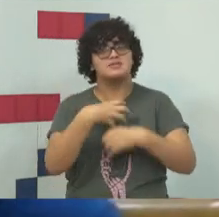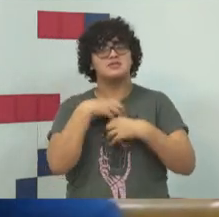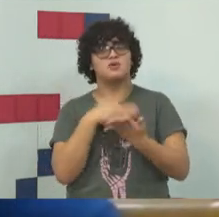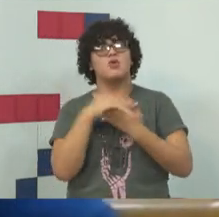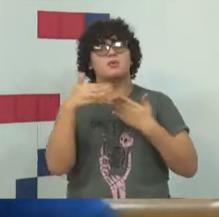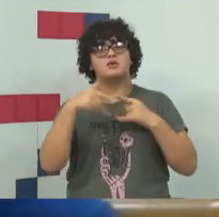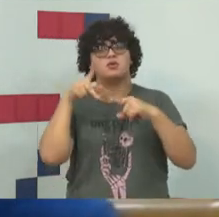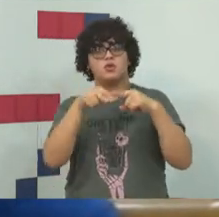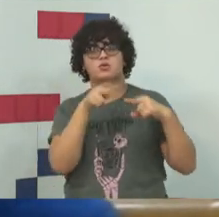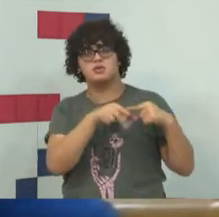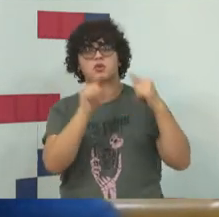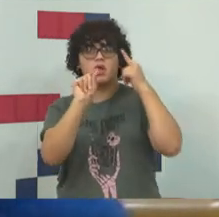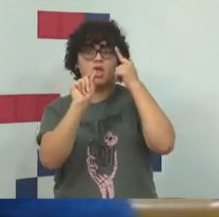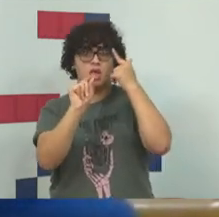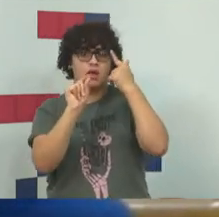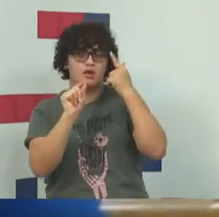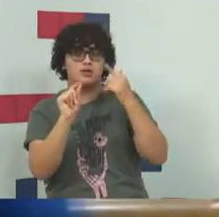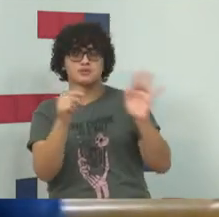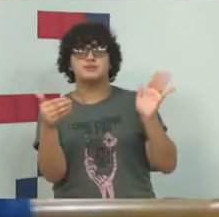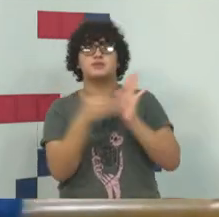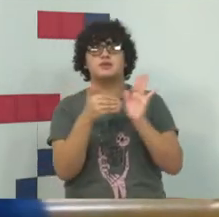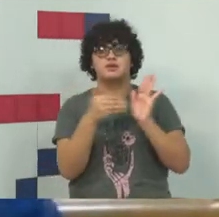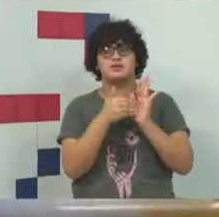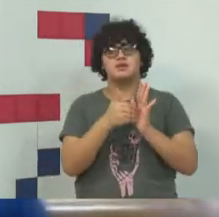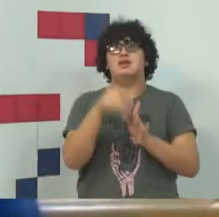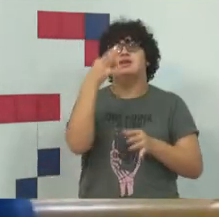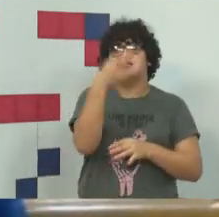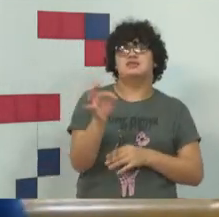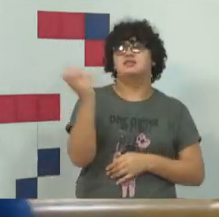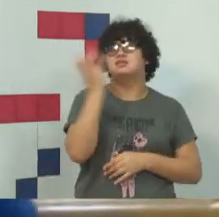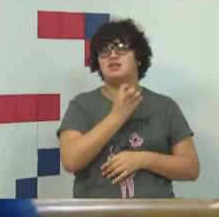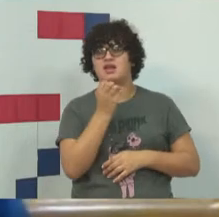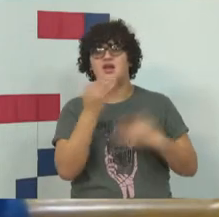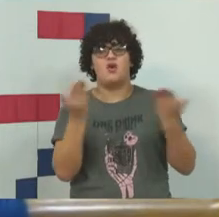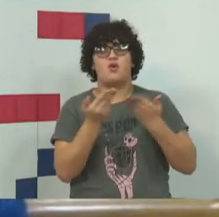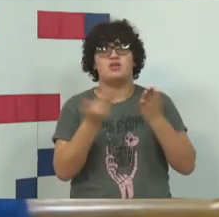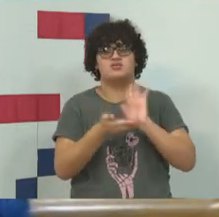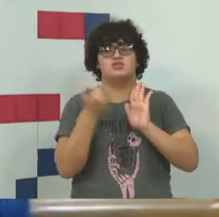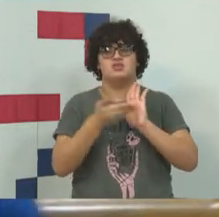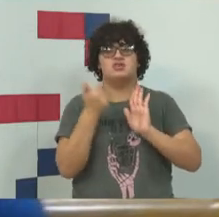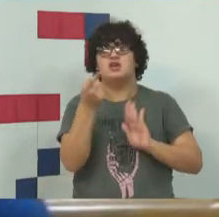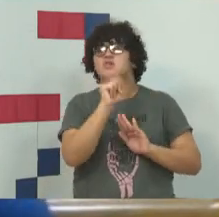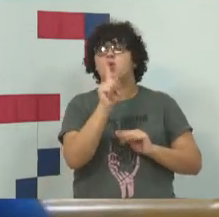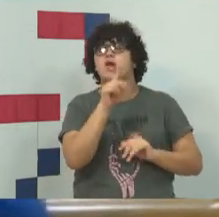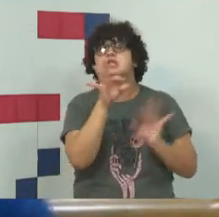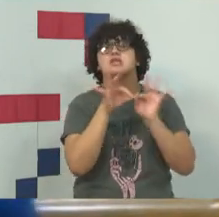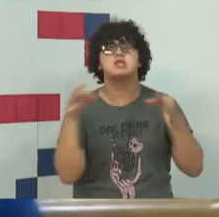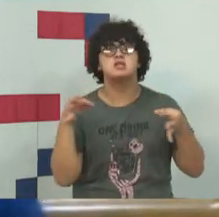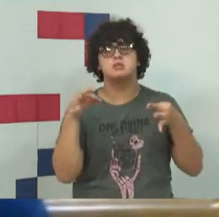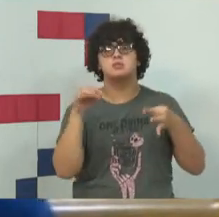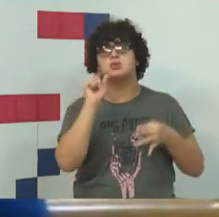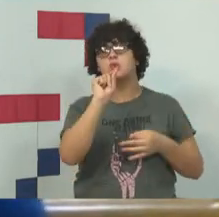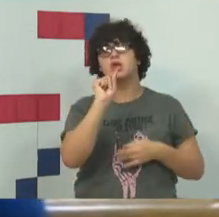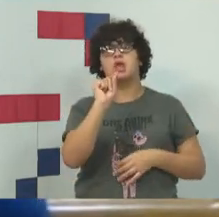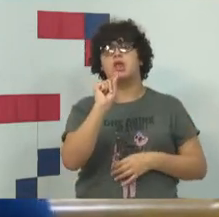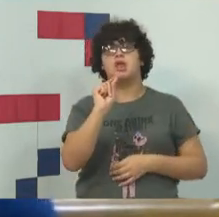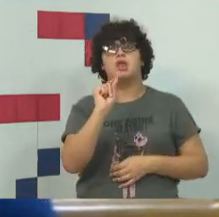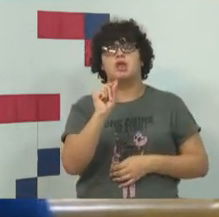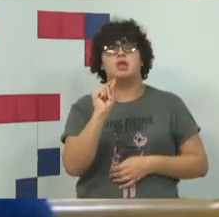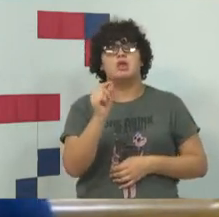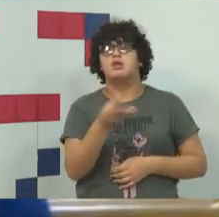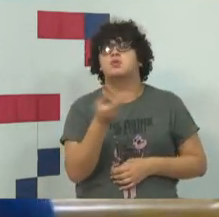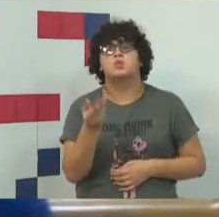cortar por conta disso, começou a cortar até as fontes sérias, ou seja, quer dizer, não é simplesmente, não é